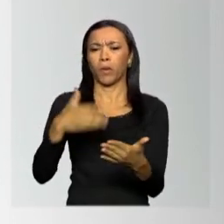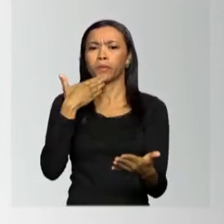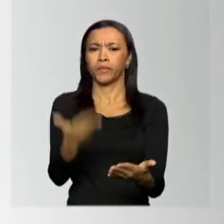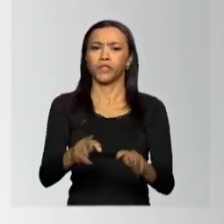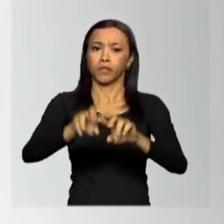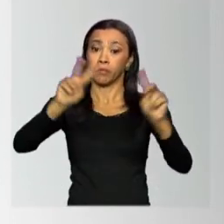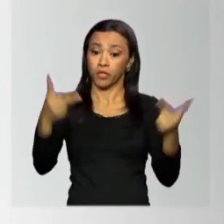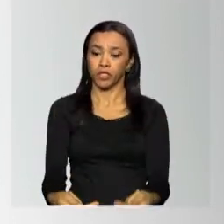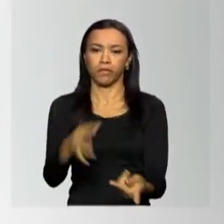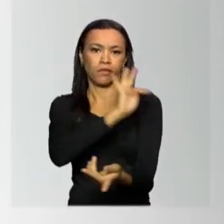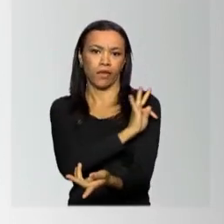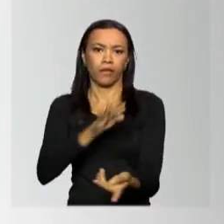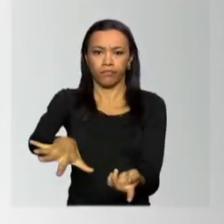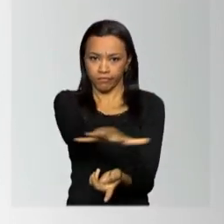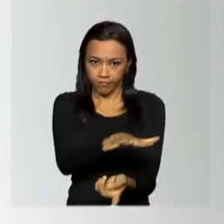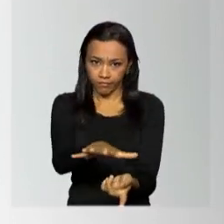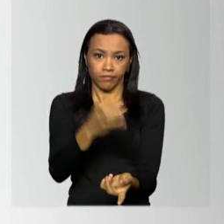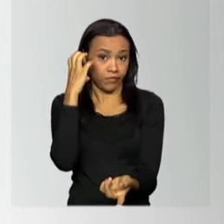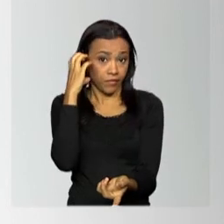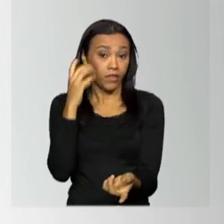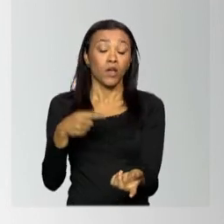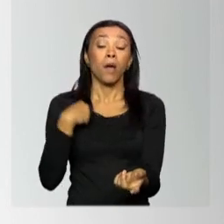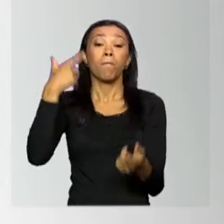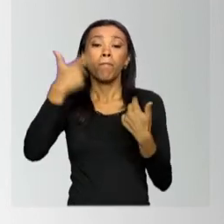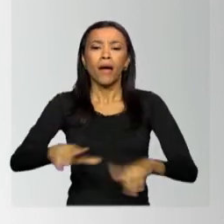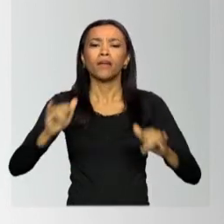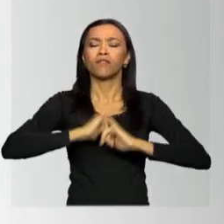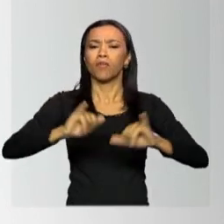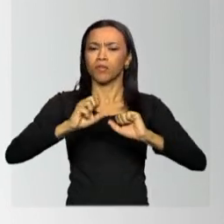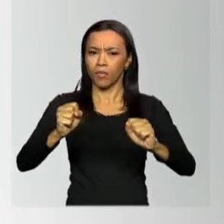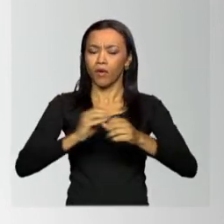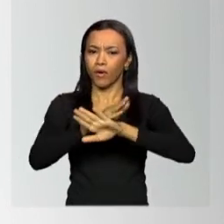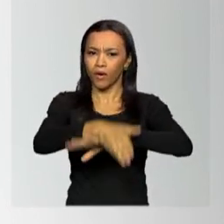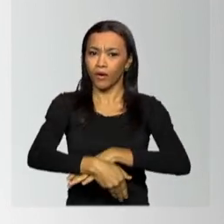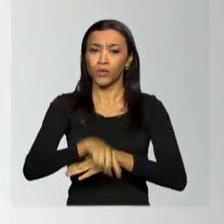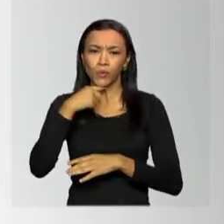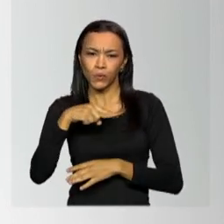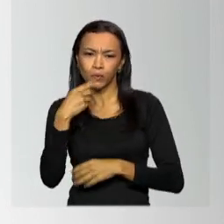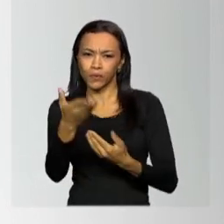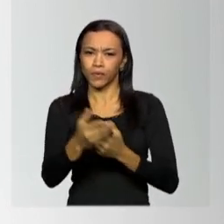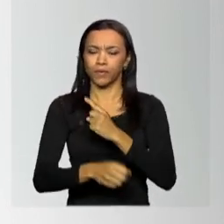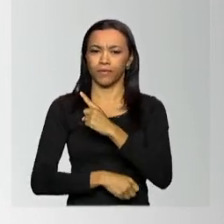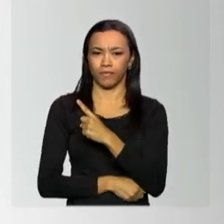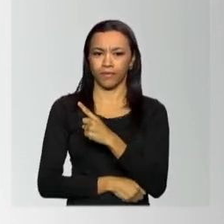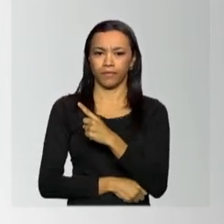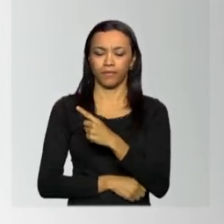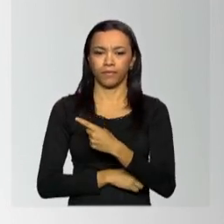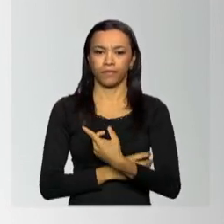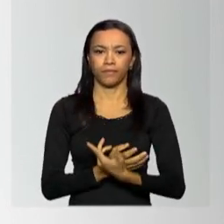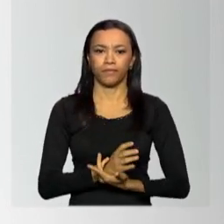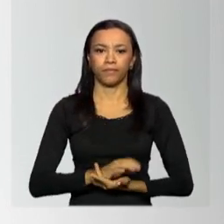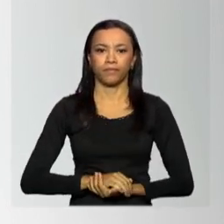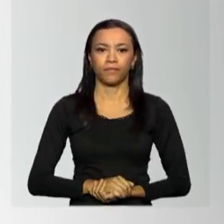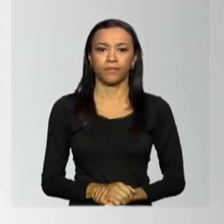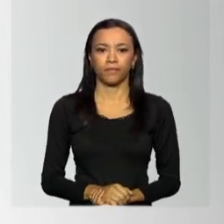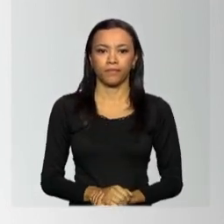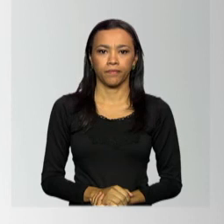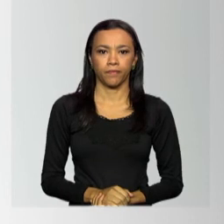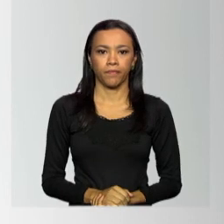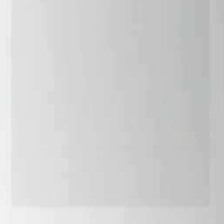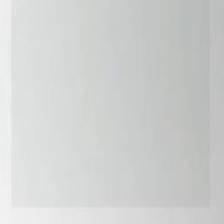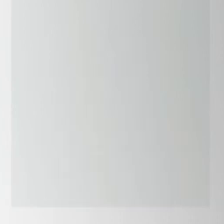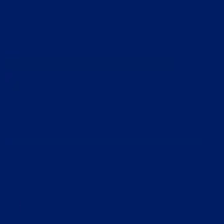de projeto técnico da emissura. Informações pelo e-mail dúvidasradicom.gov